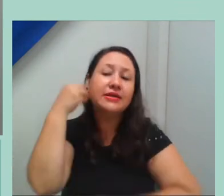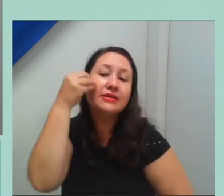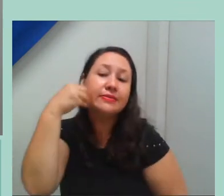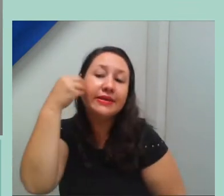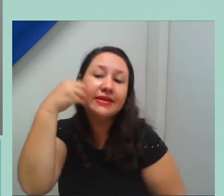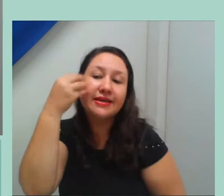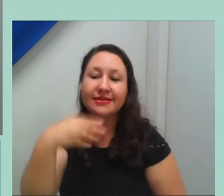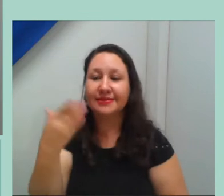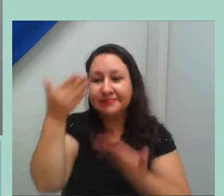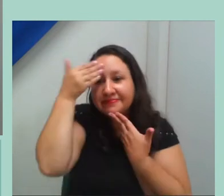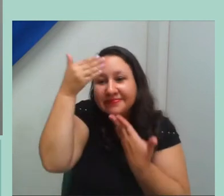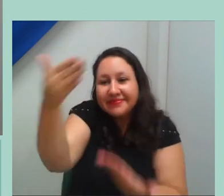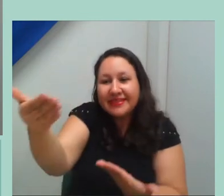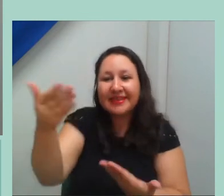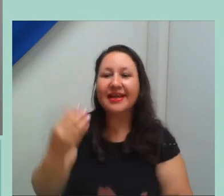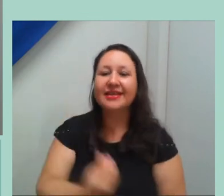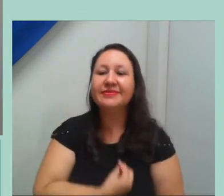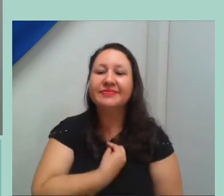Obrigado, professor Marlon.